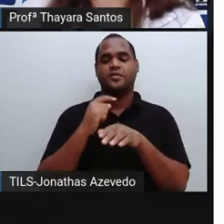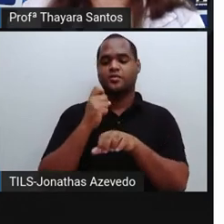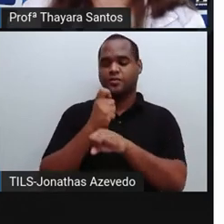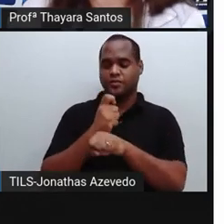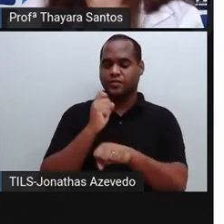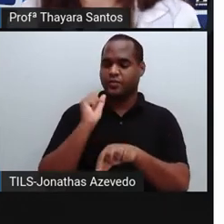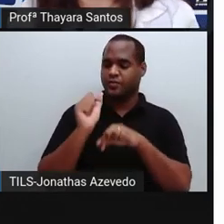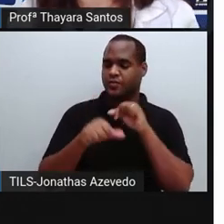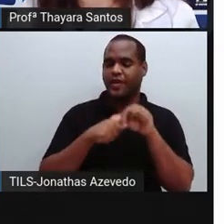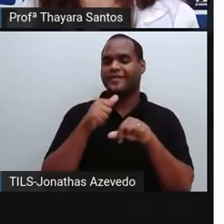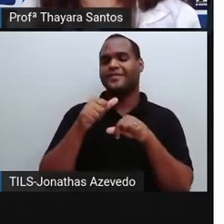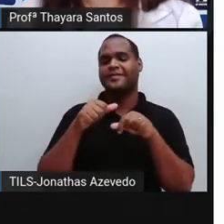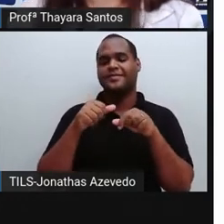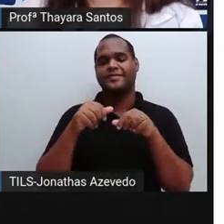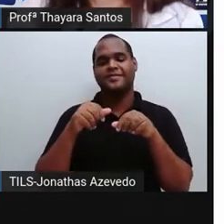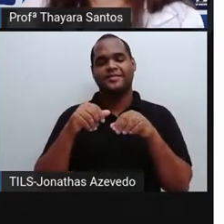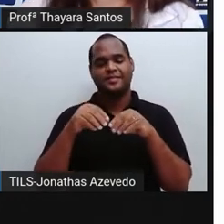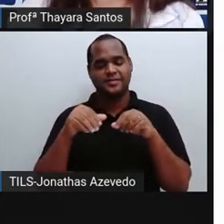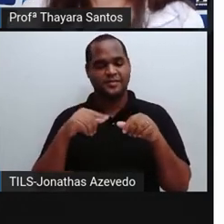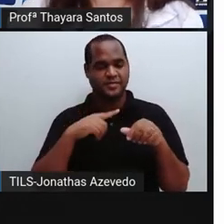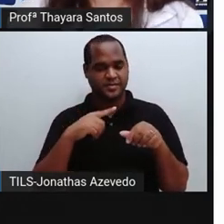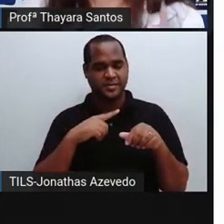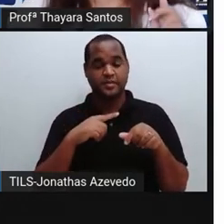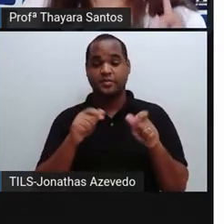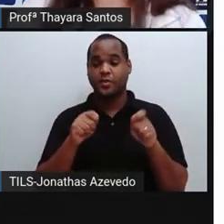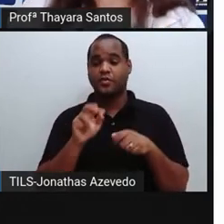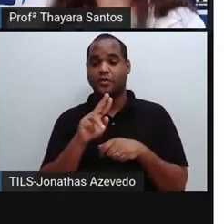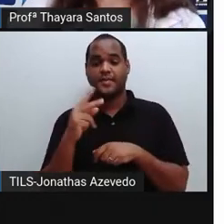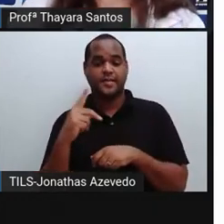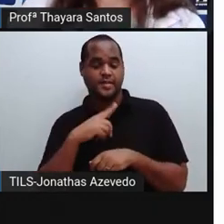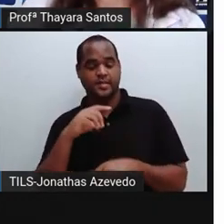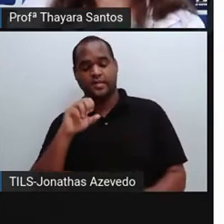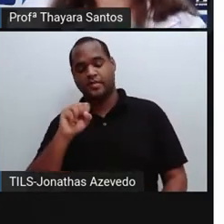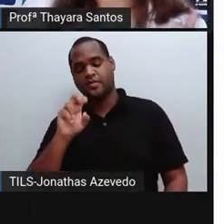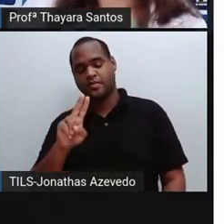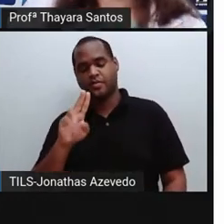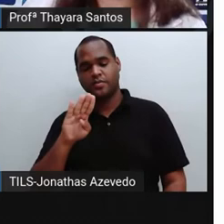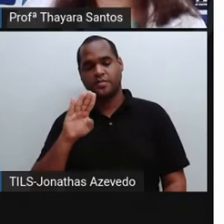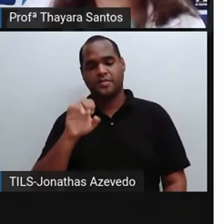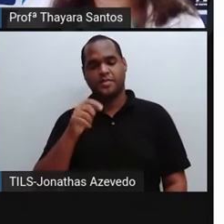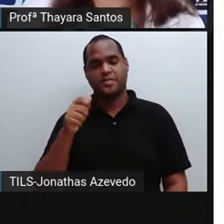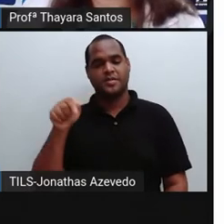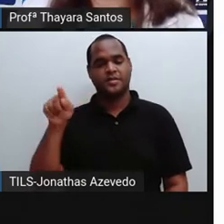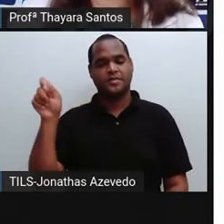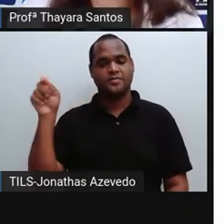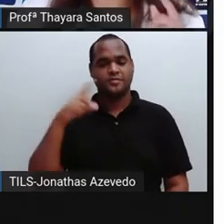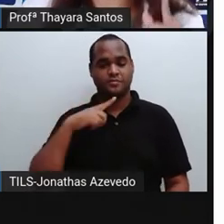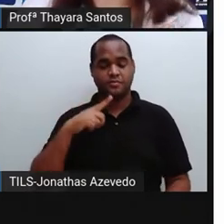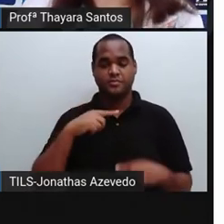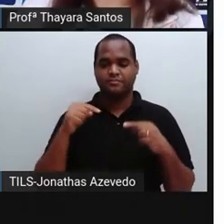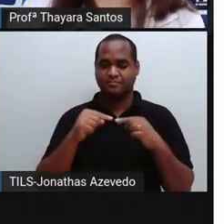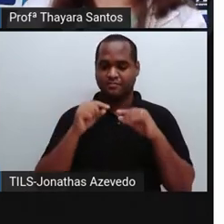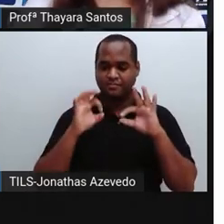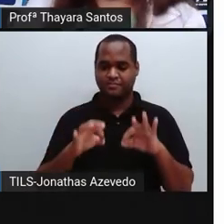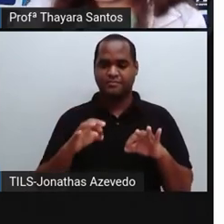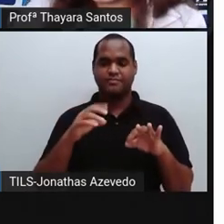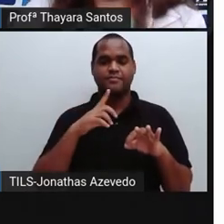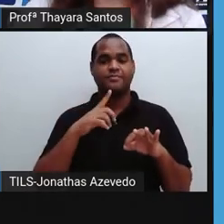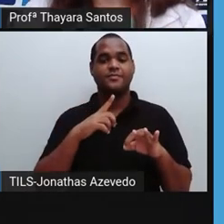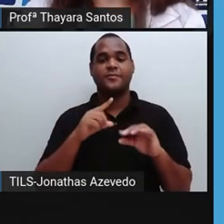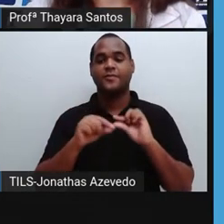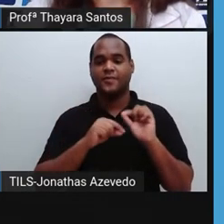do sólido direto para o gasoso. Isso a gente chama de sublimação. Acertaram tudo aí do outro lado? Espero que sim, hein?